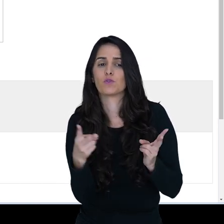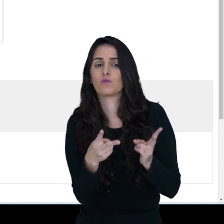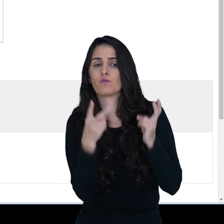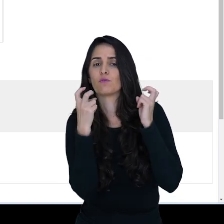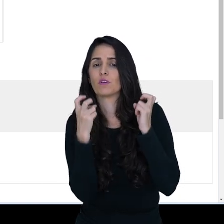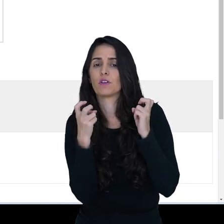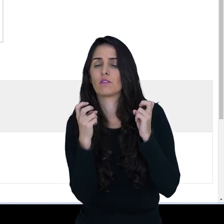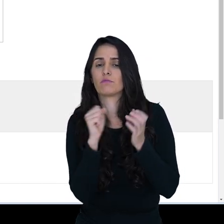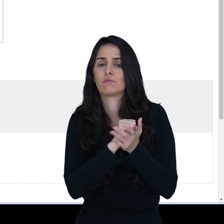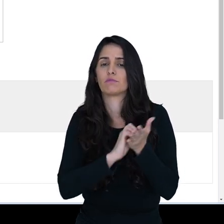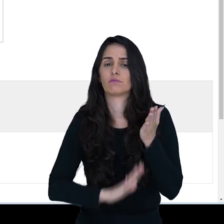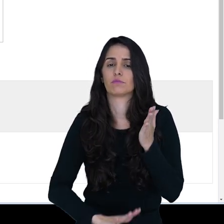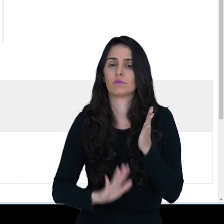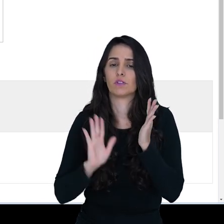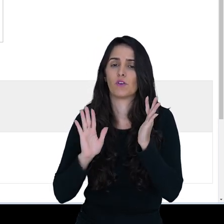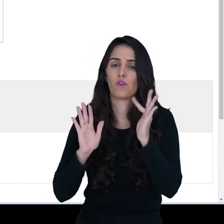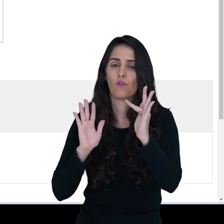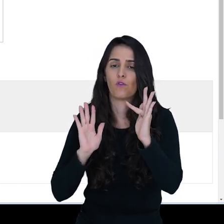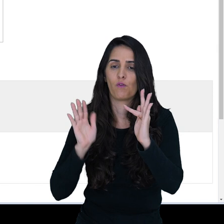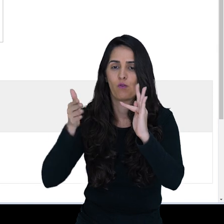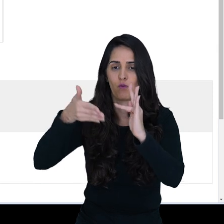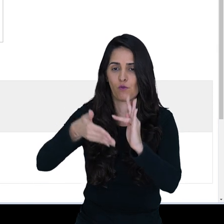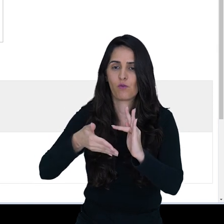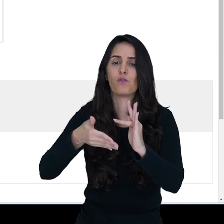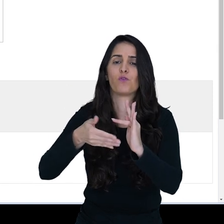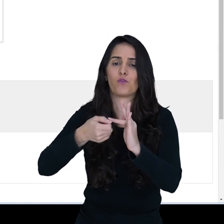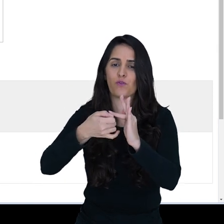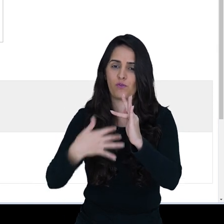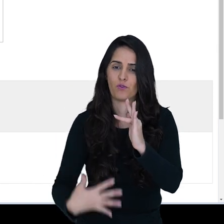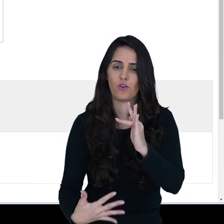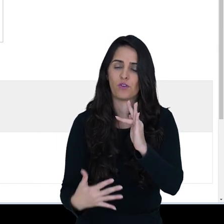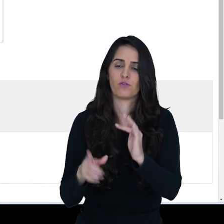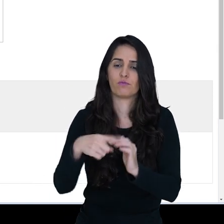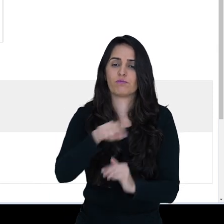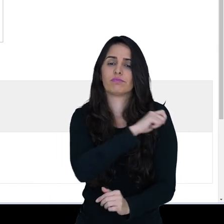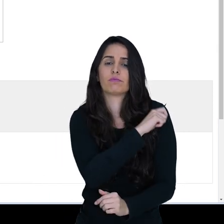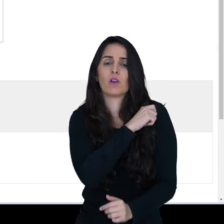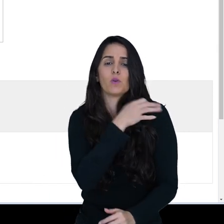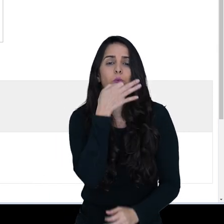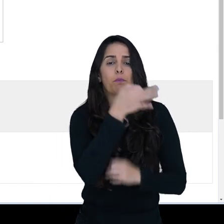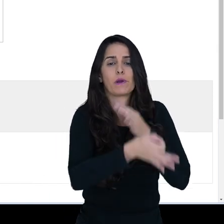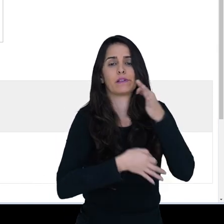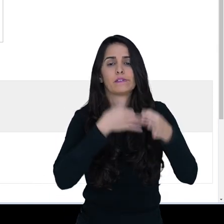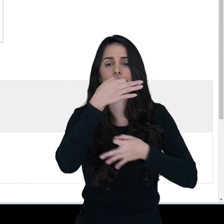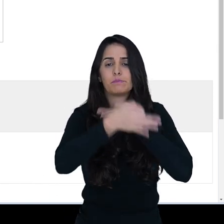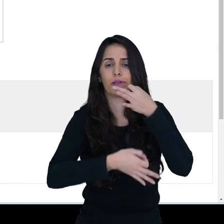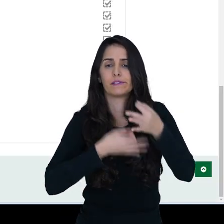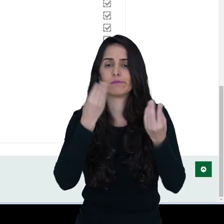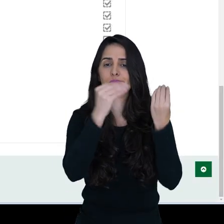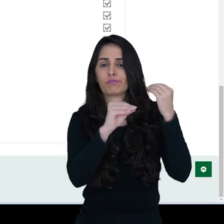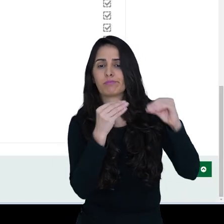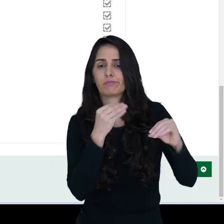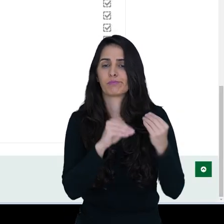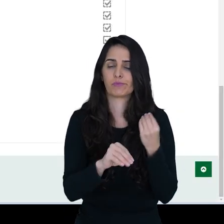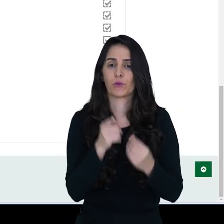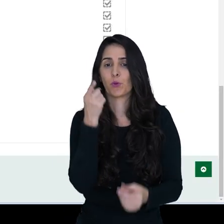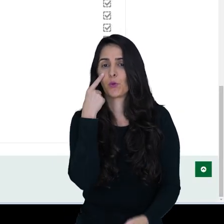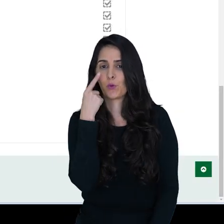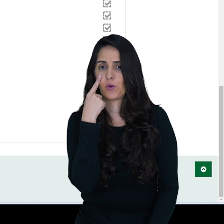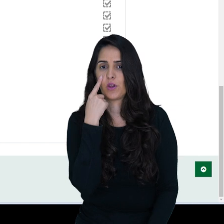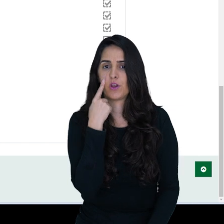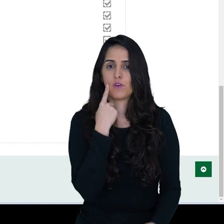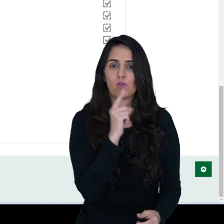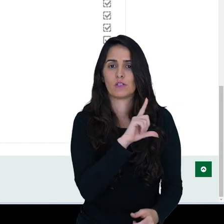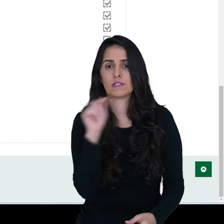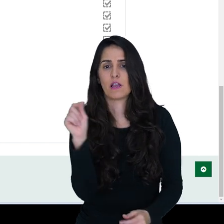professor em uma atividade fórum, já com a participação de alunos. Então agora eu